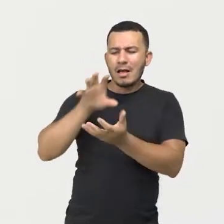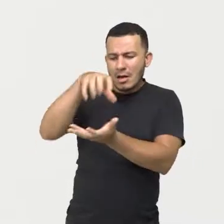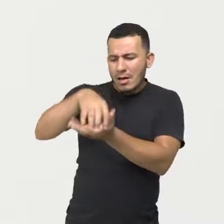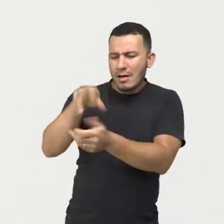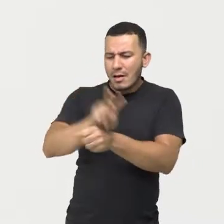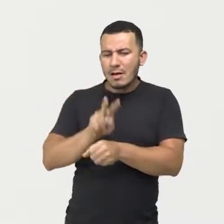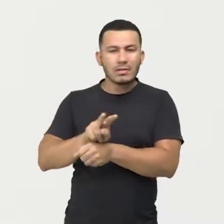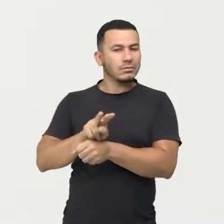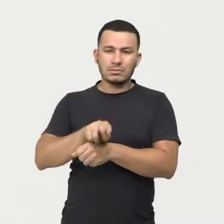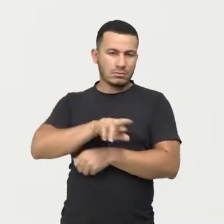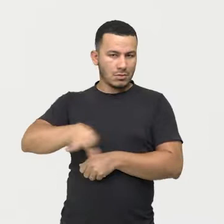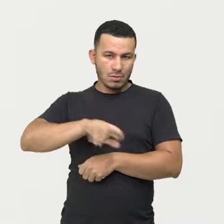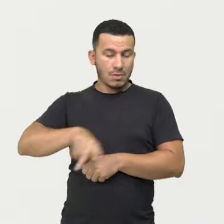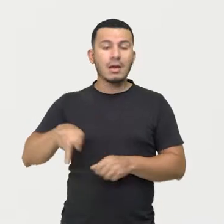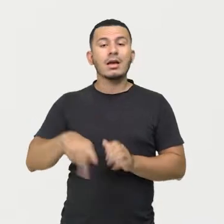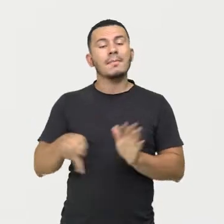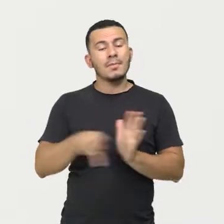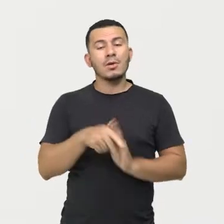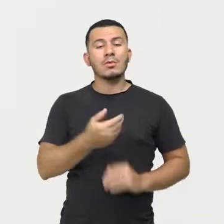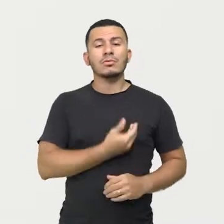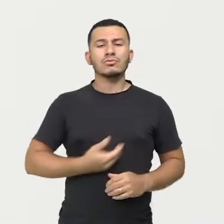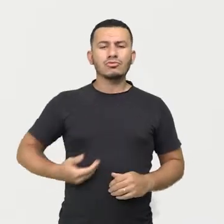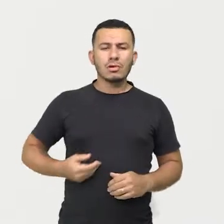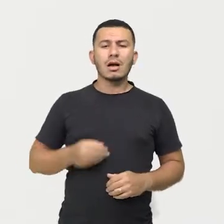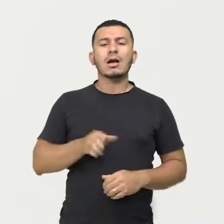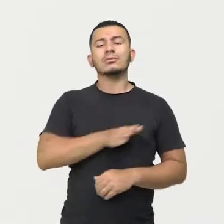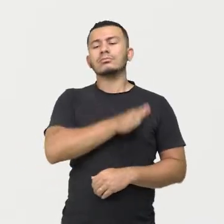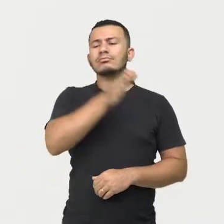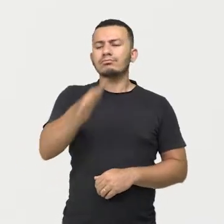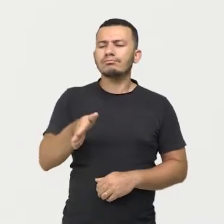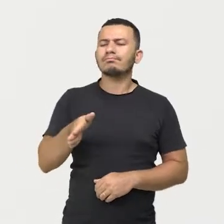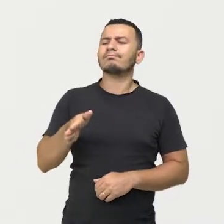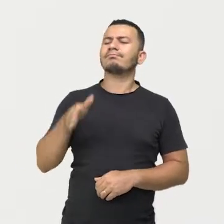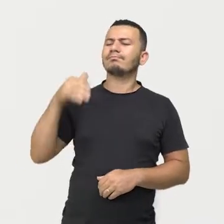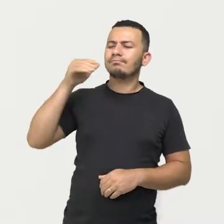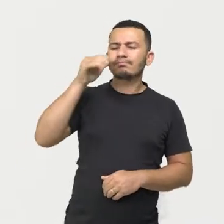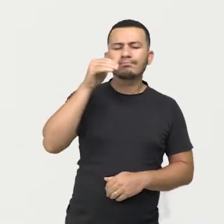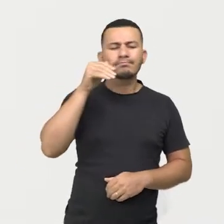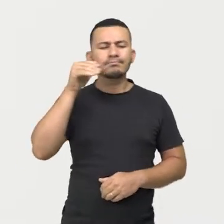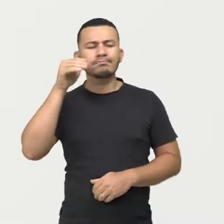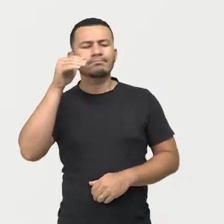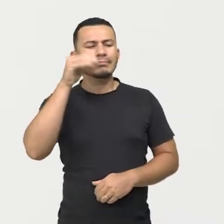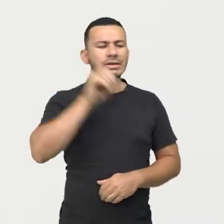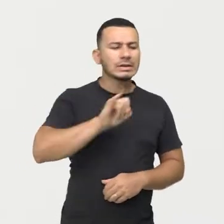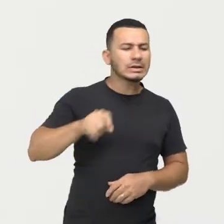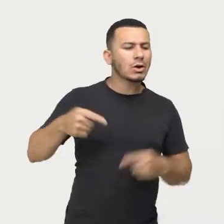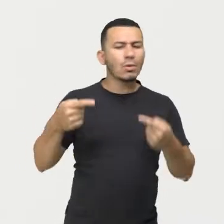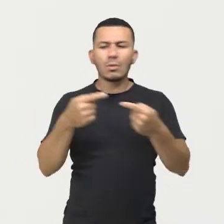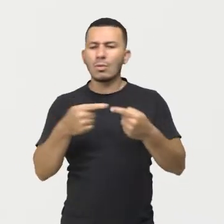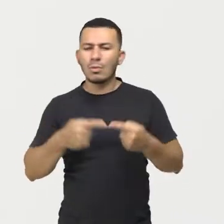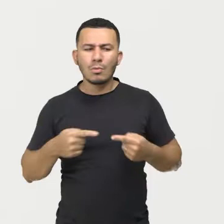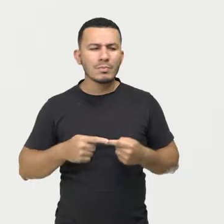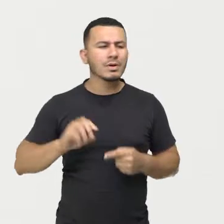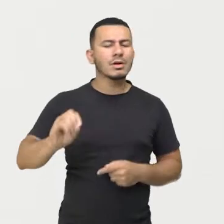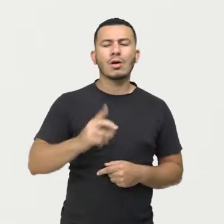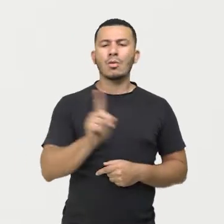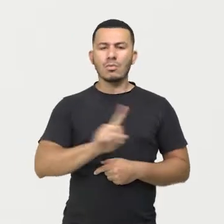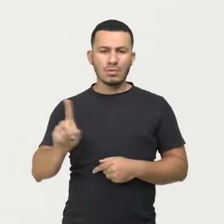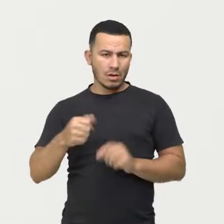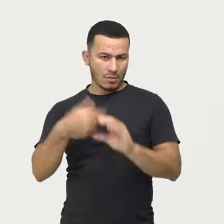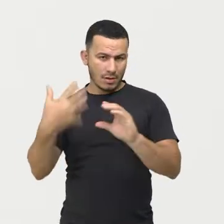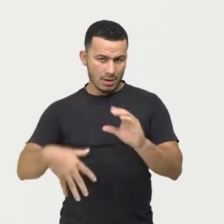Estado que vai lá e analisa quais são as características que aquele local apresenta, e ali ele vai, então,